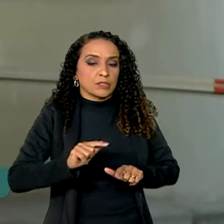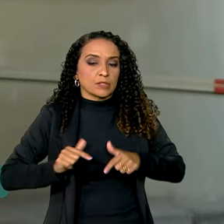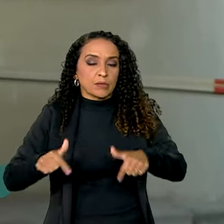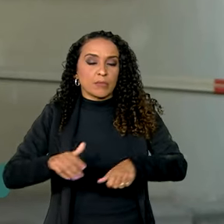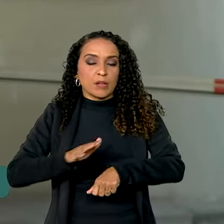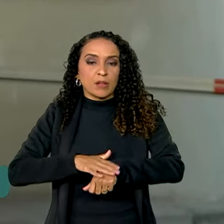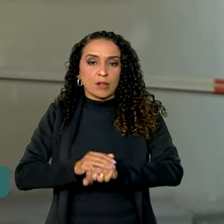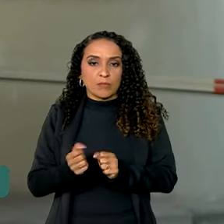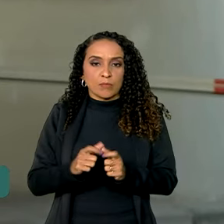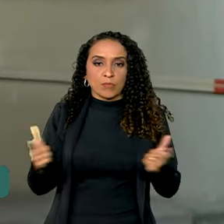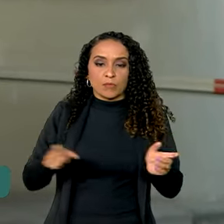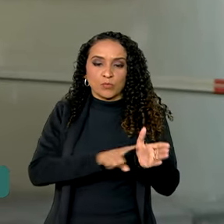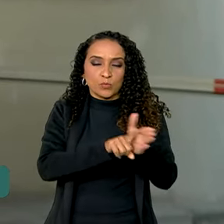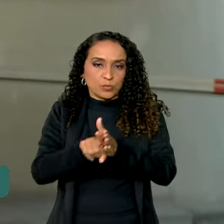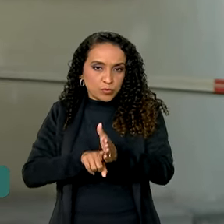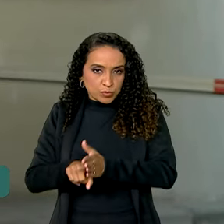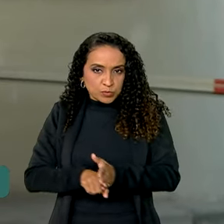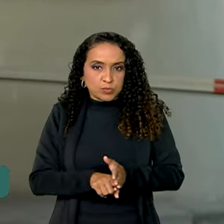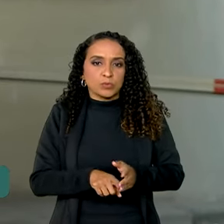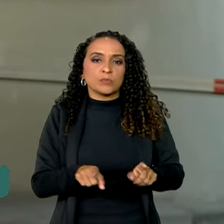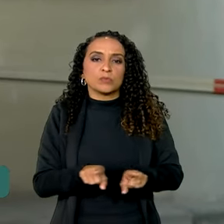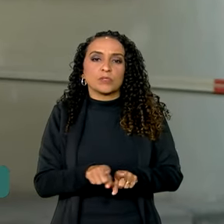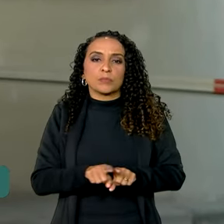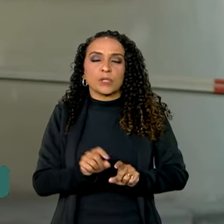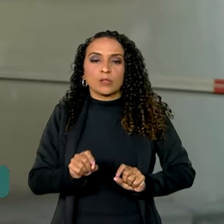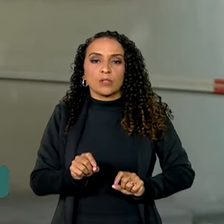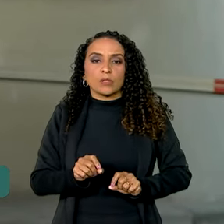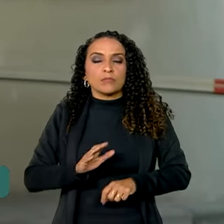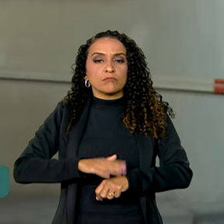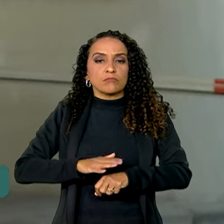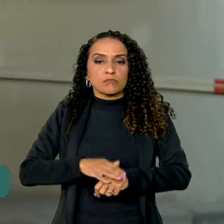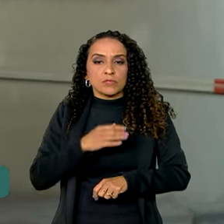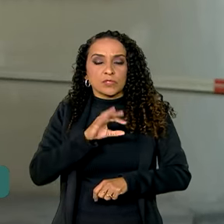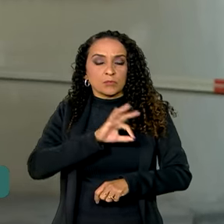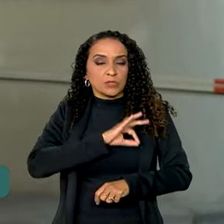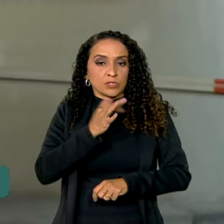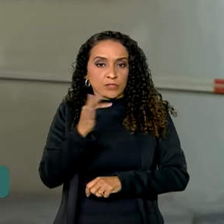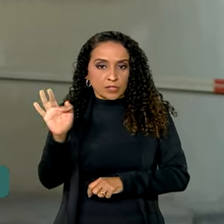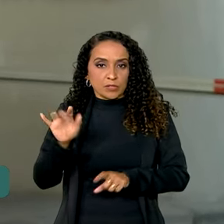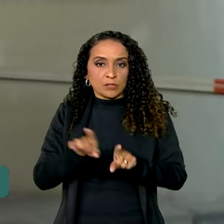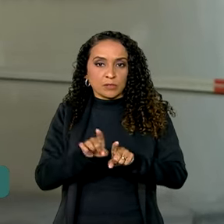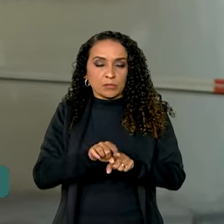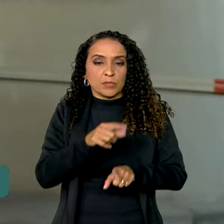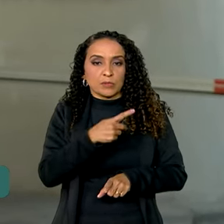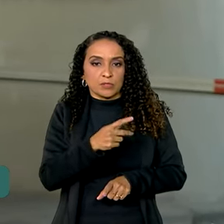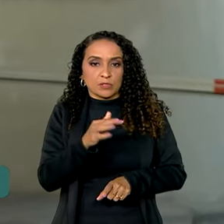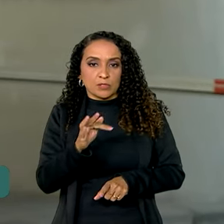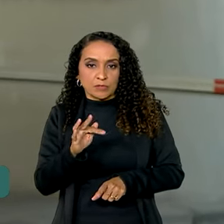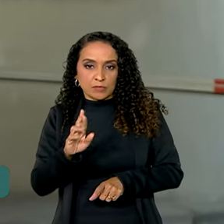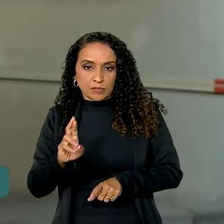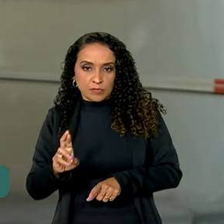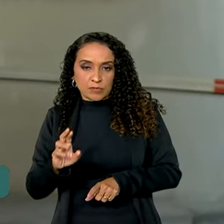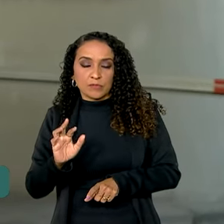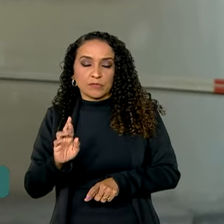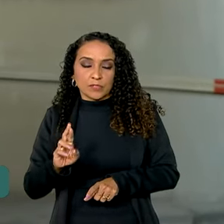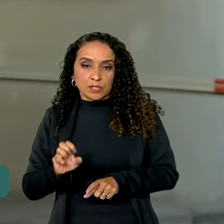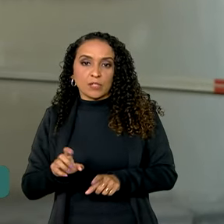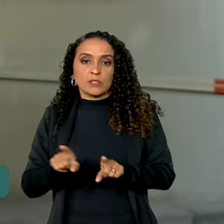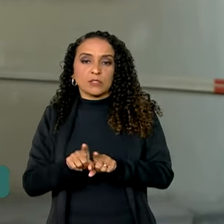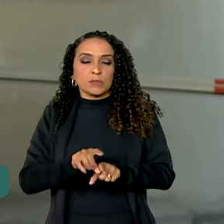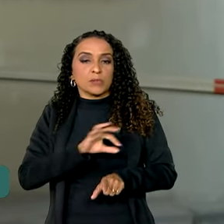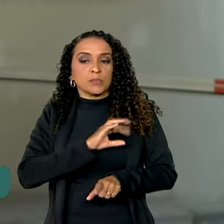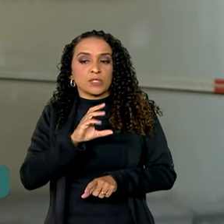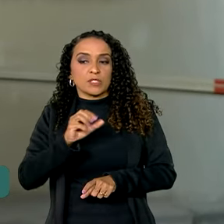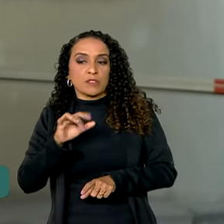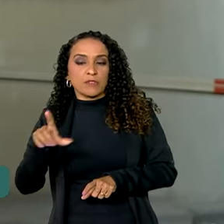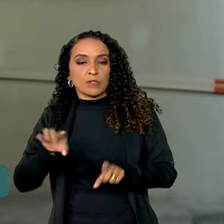aumento de fiscalizações e de operações da Polícia Federal, da Polícia Rodoviária Federal e das Polícias Civis